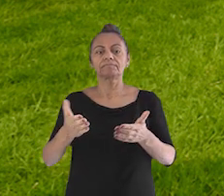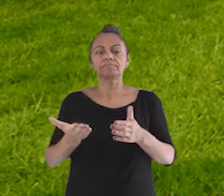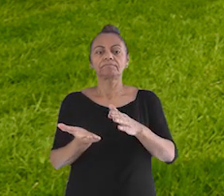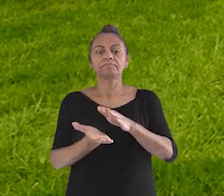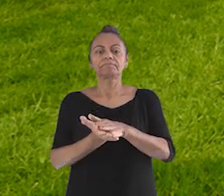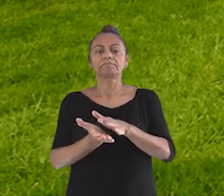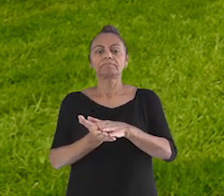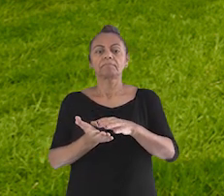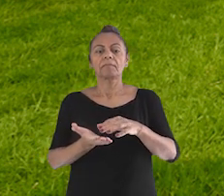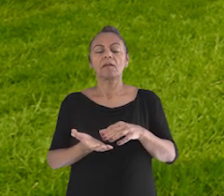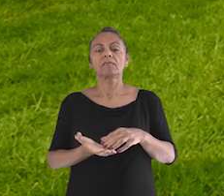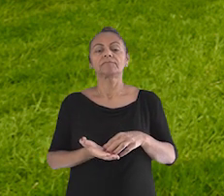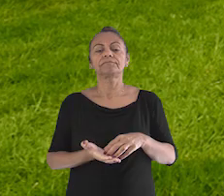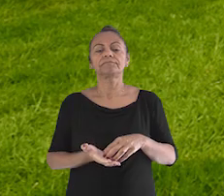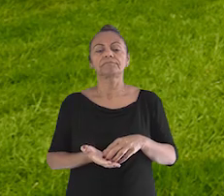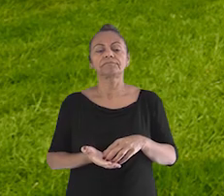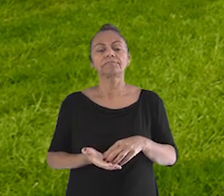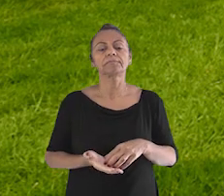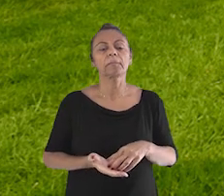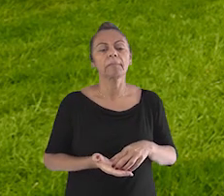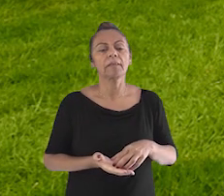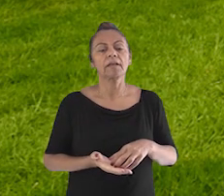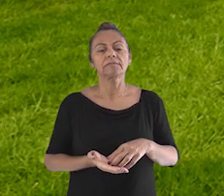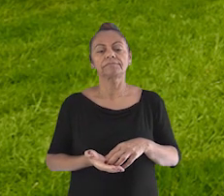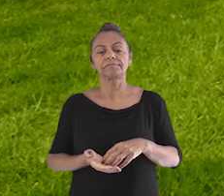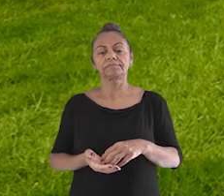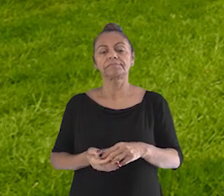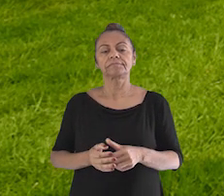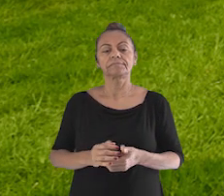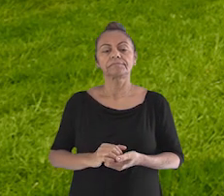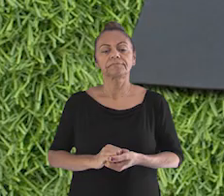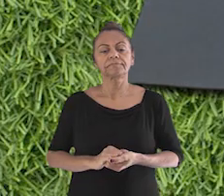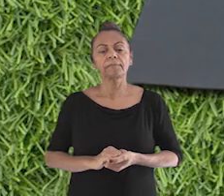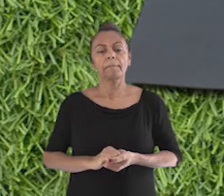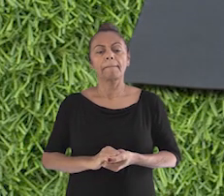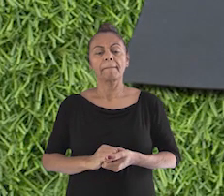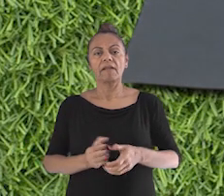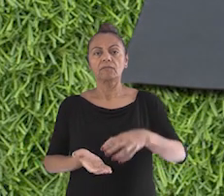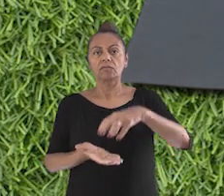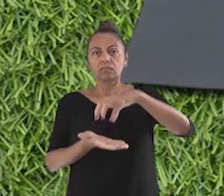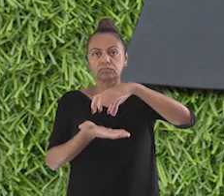Então, eu vou utilizar este formato para fazer o meu círculo perfeito.